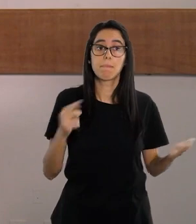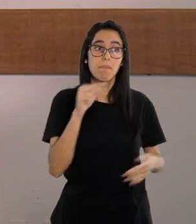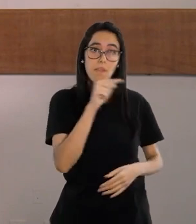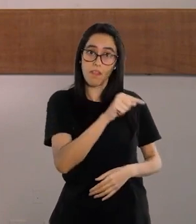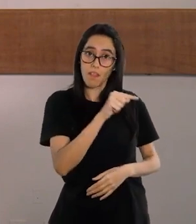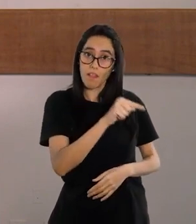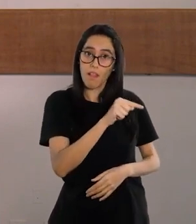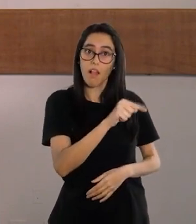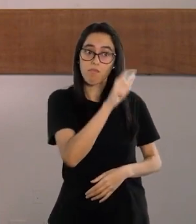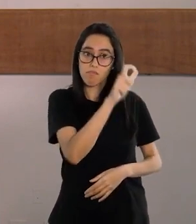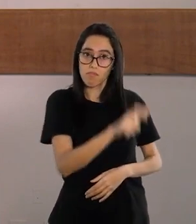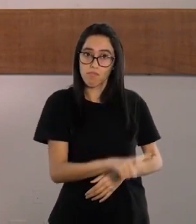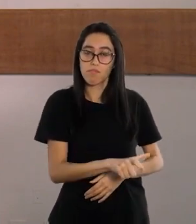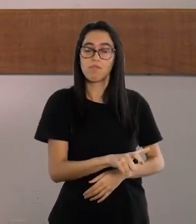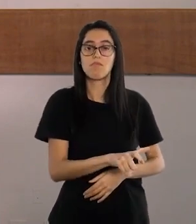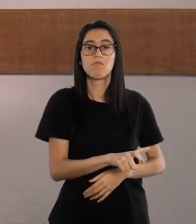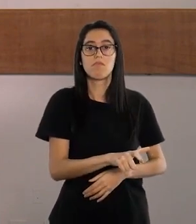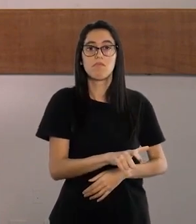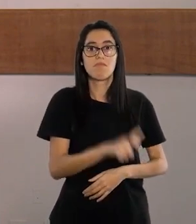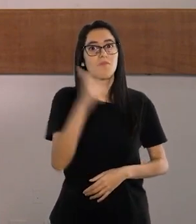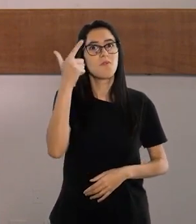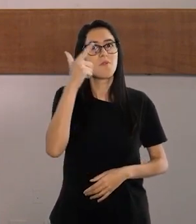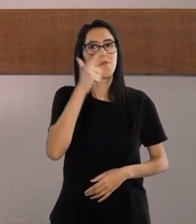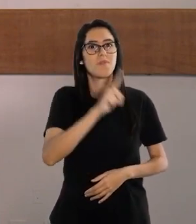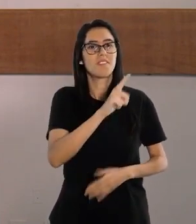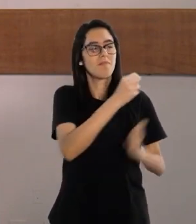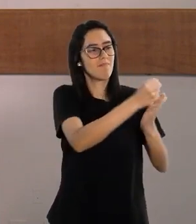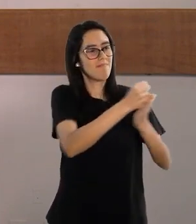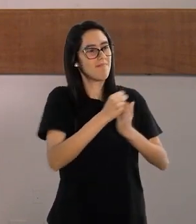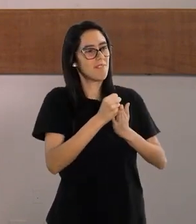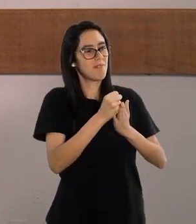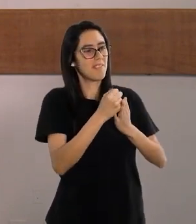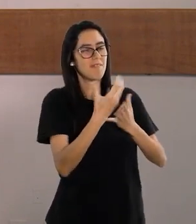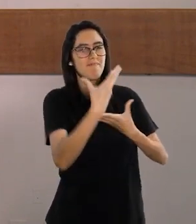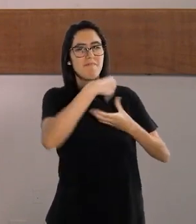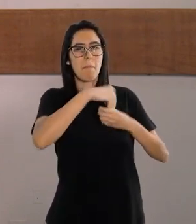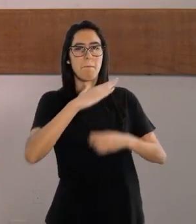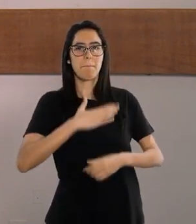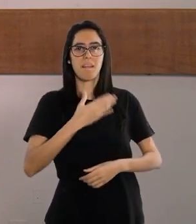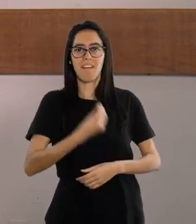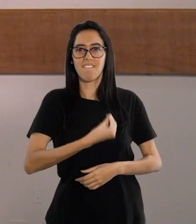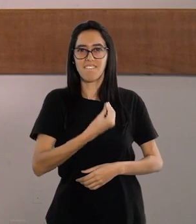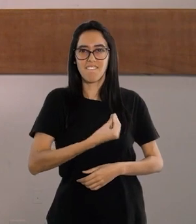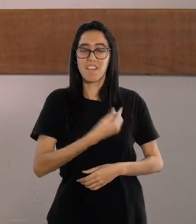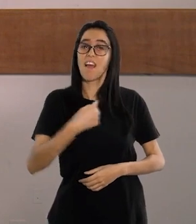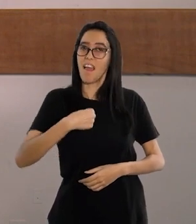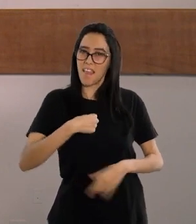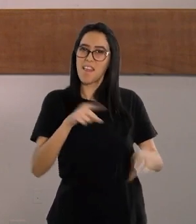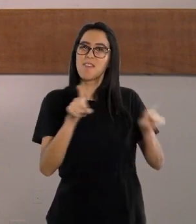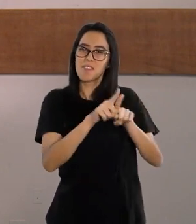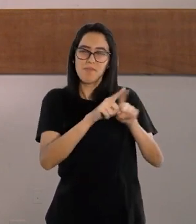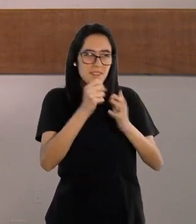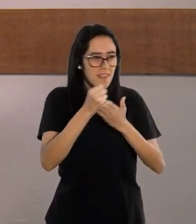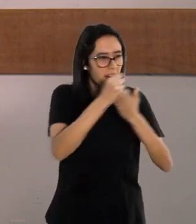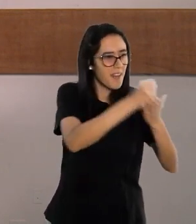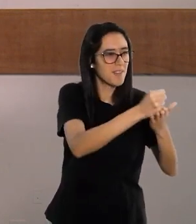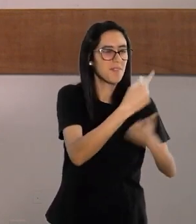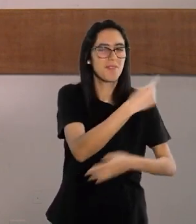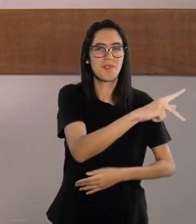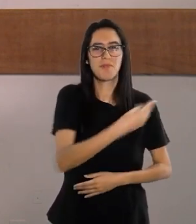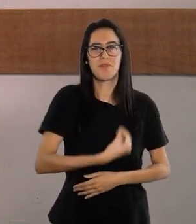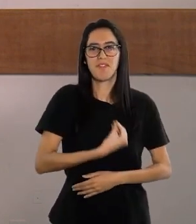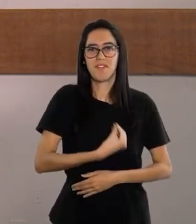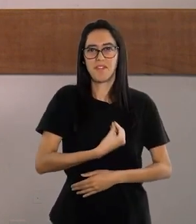Então ela conseguiu completar a minha vida e a minha história de uma maneira que eu sinto que eu também consegui